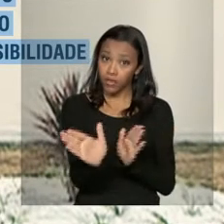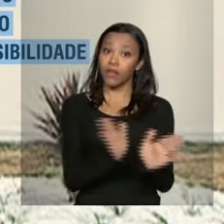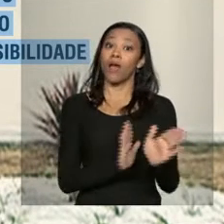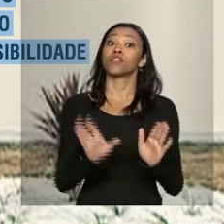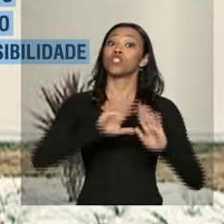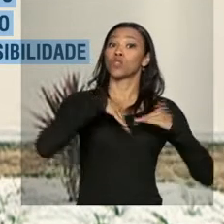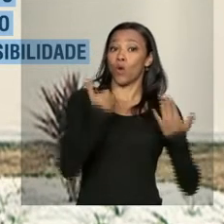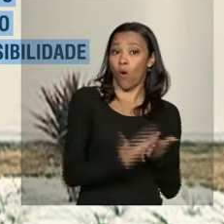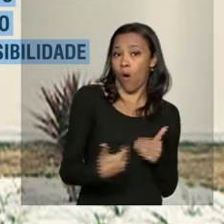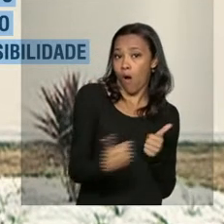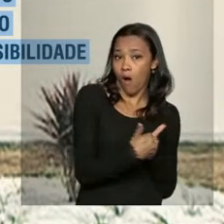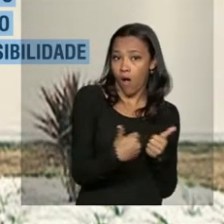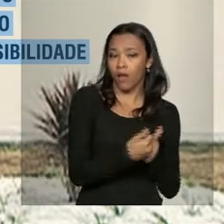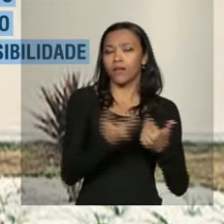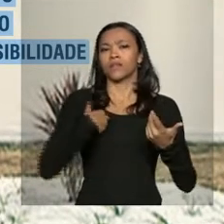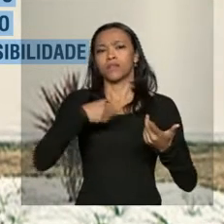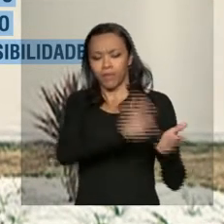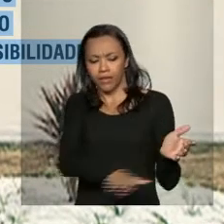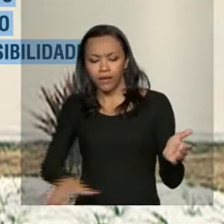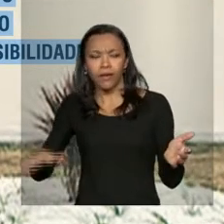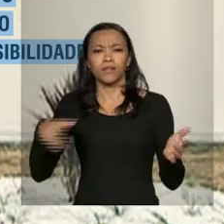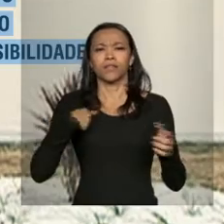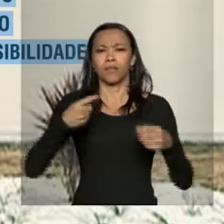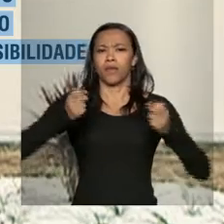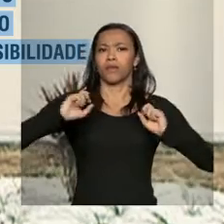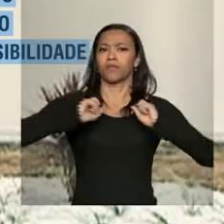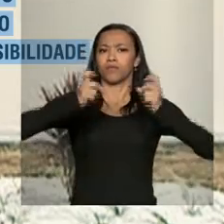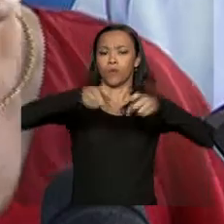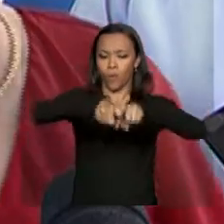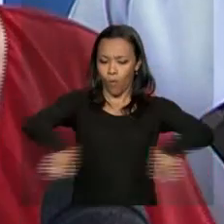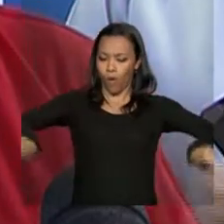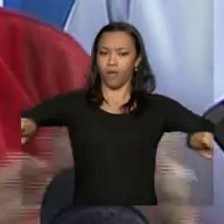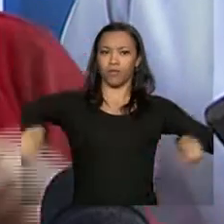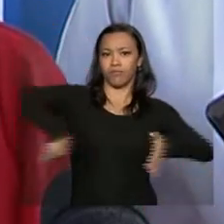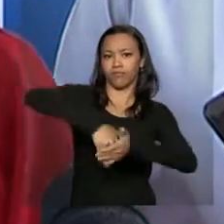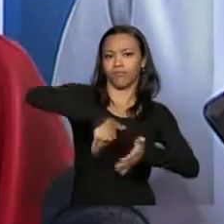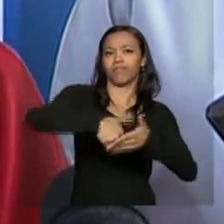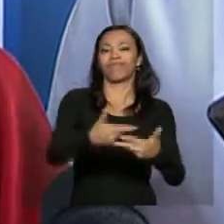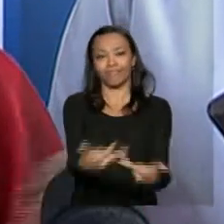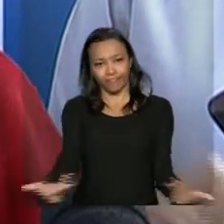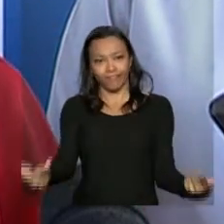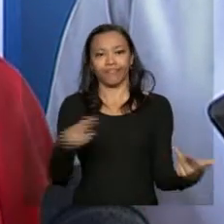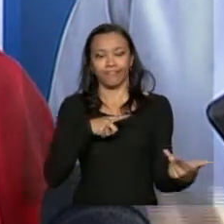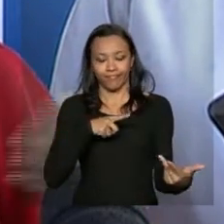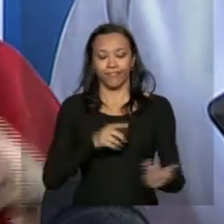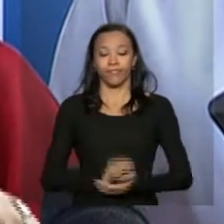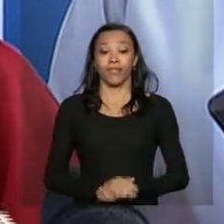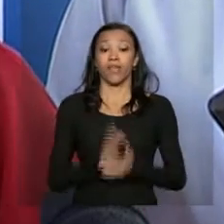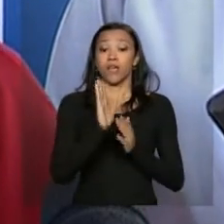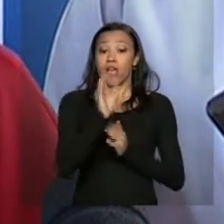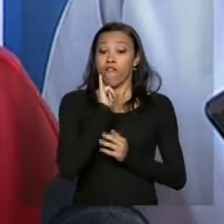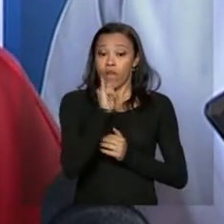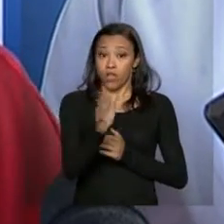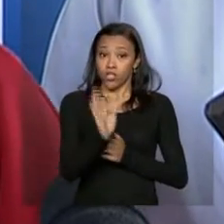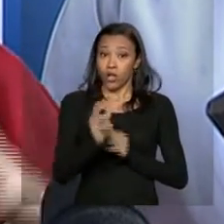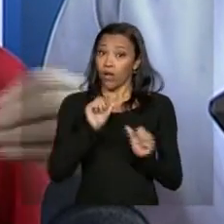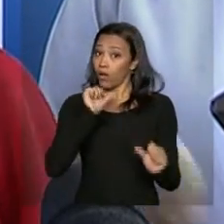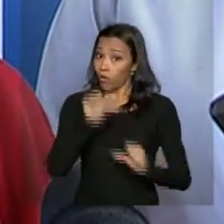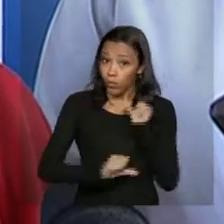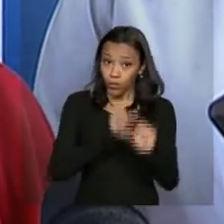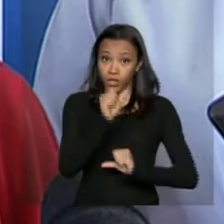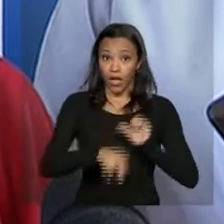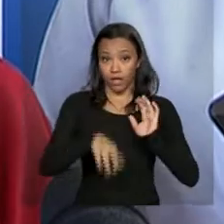escolas públicas, creches e quadras poliesportivas. Já conseguimos mudar na Minha Casa Minha Vida 2